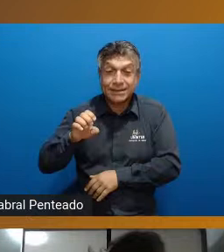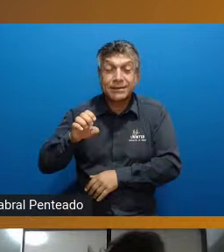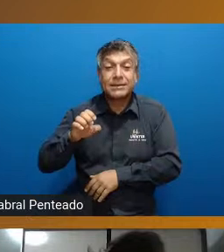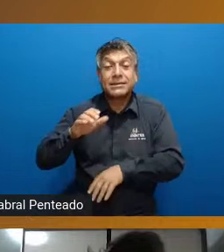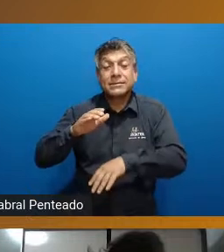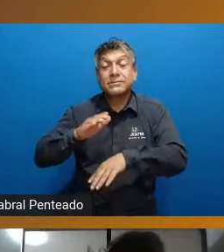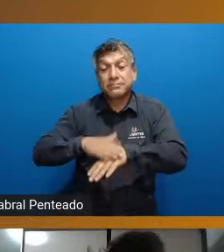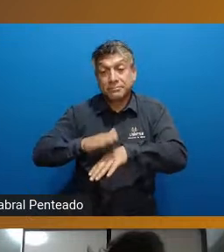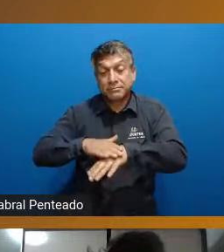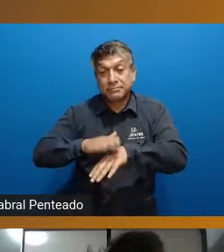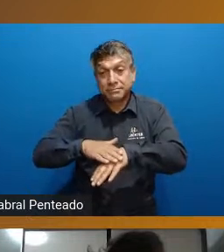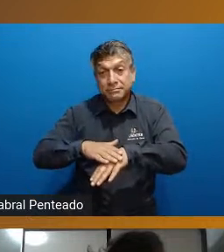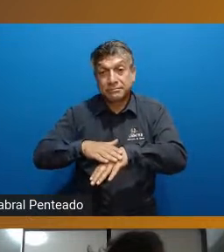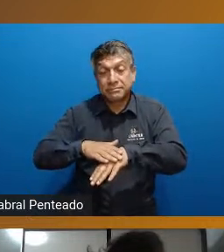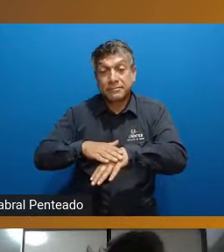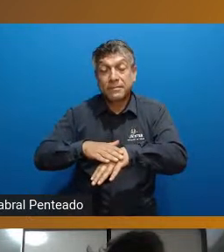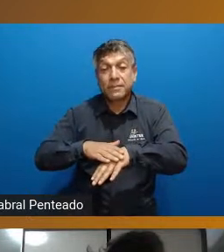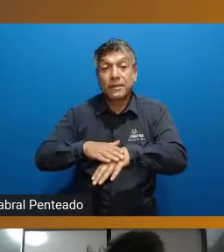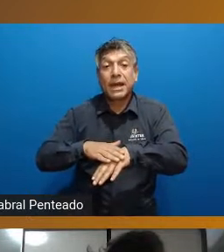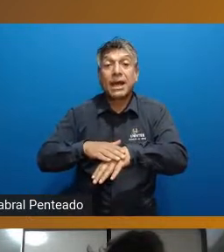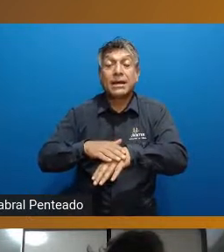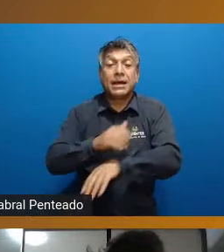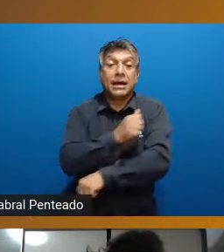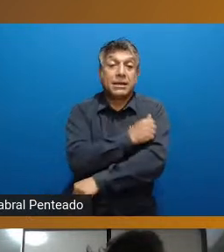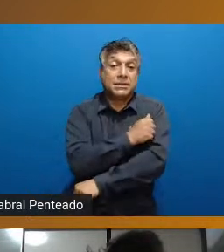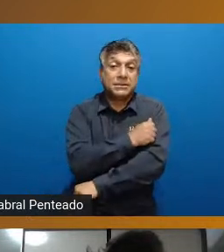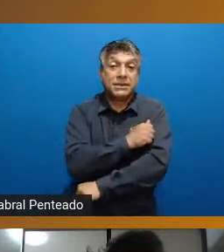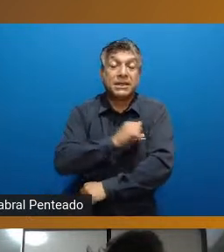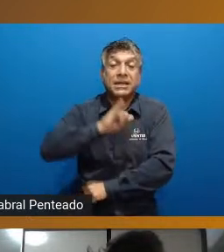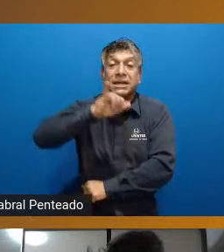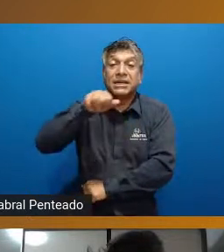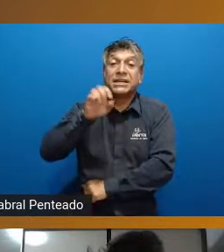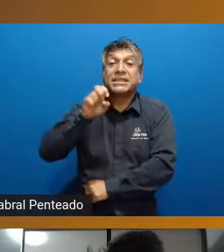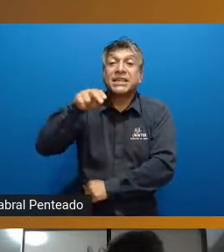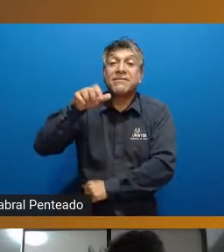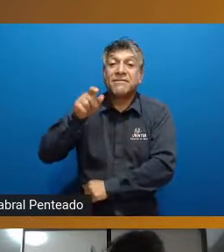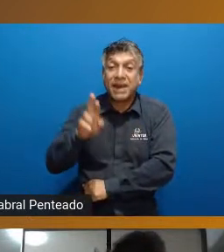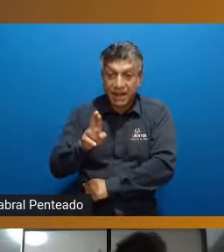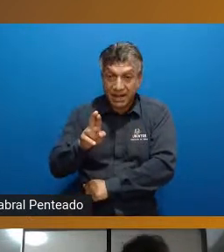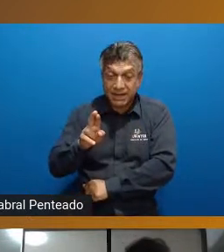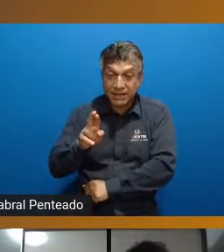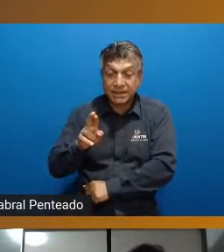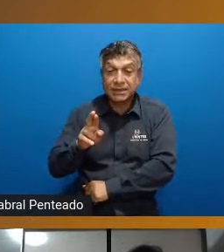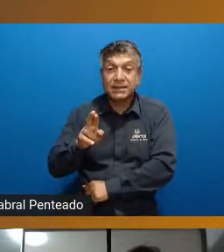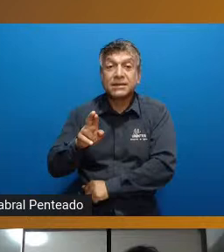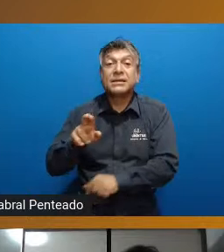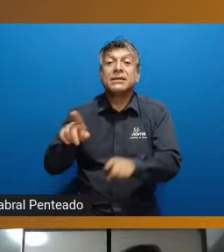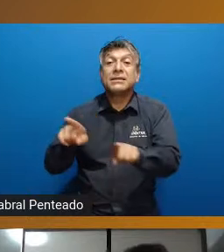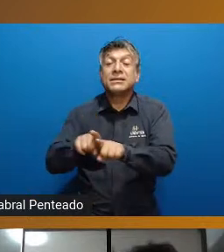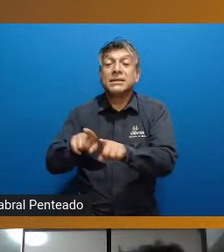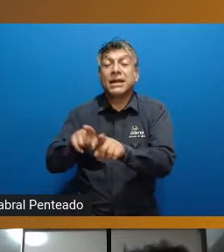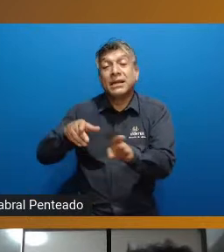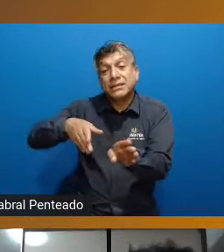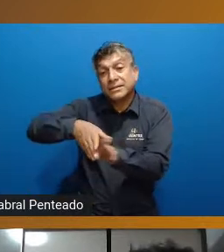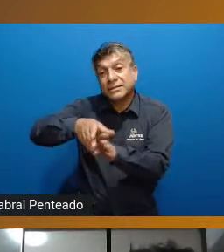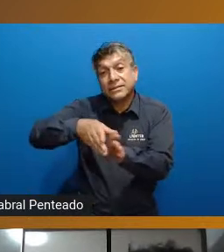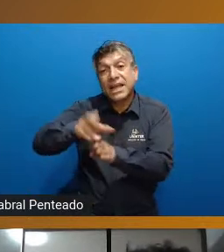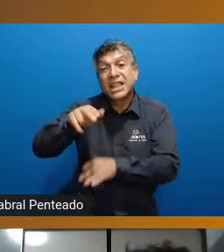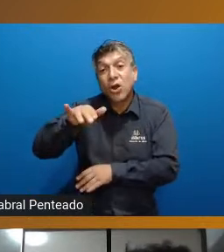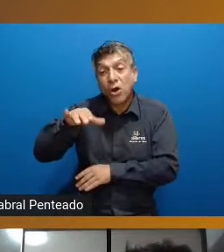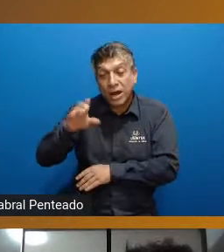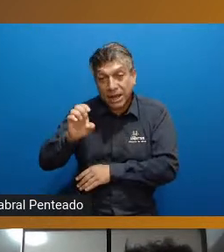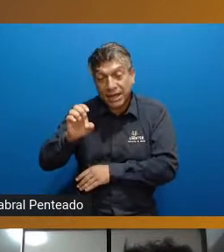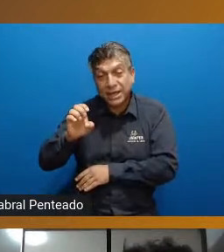pela, foi desenvolvido pela aluna Jennifer Pequeno, sob orientação da Nicole, Janine Batista,